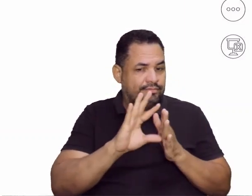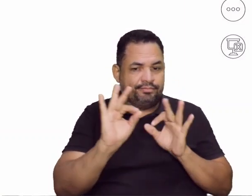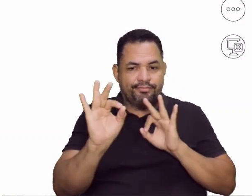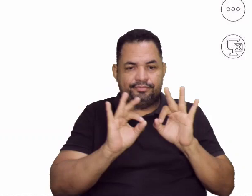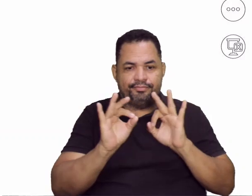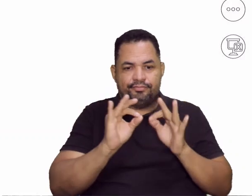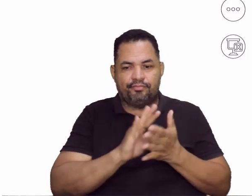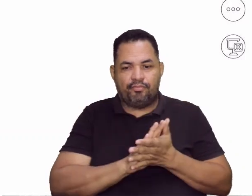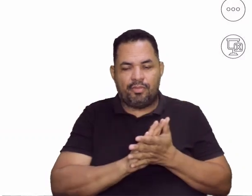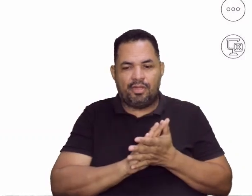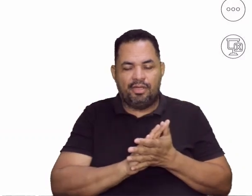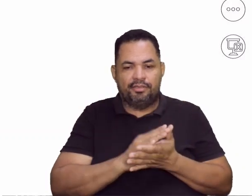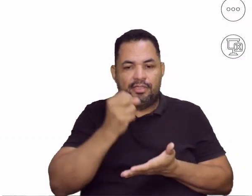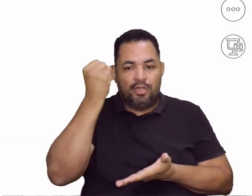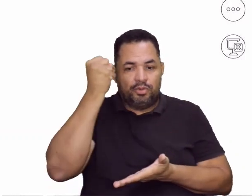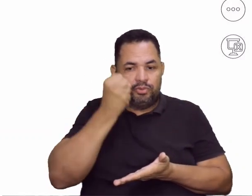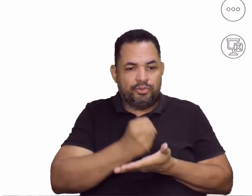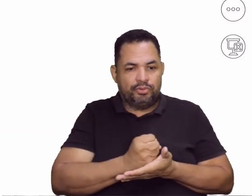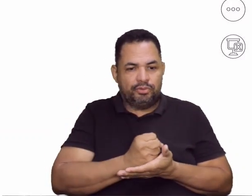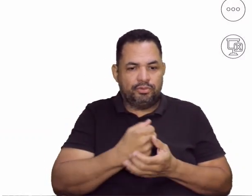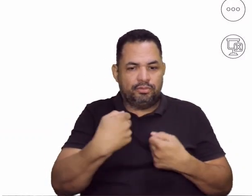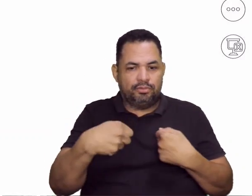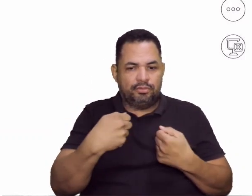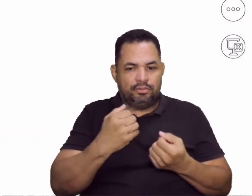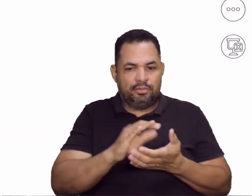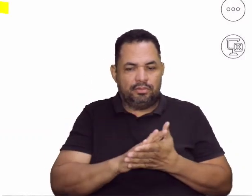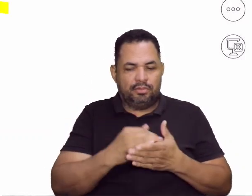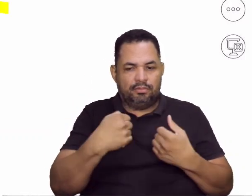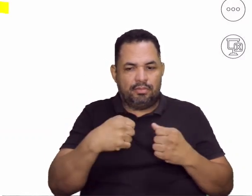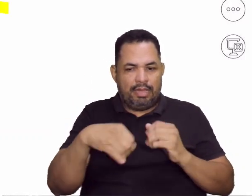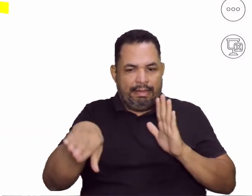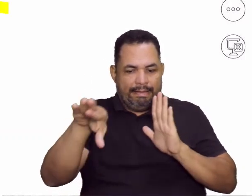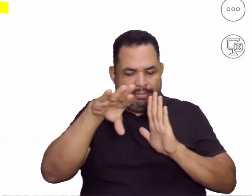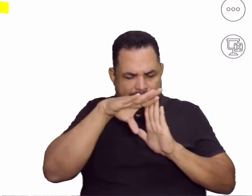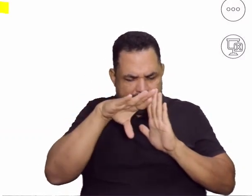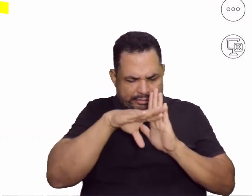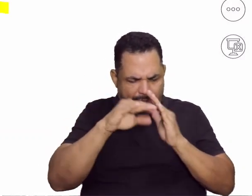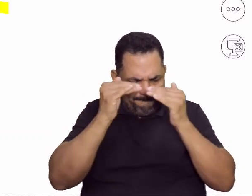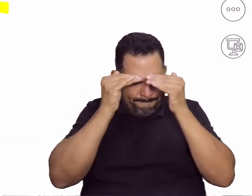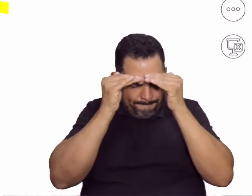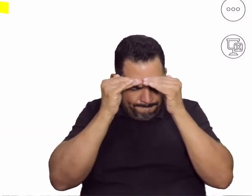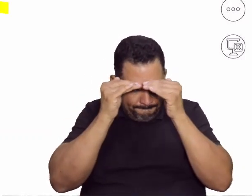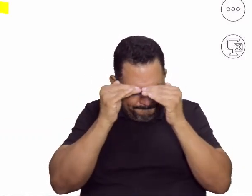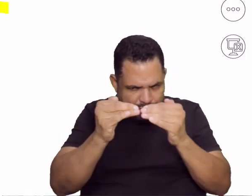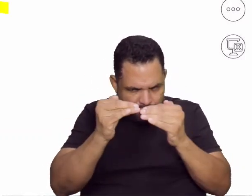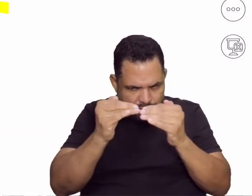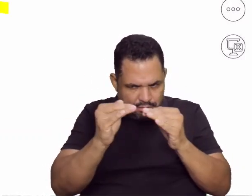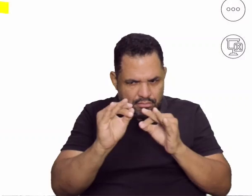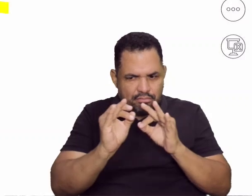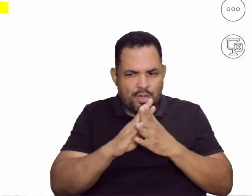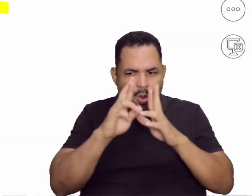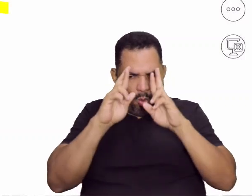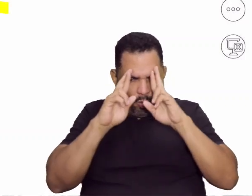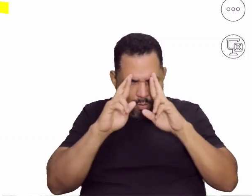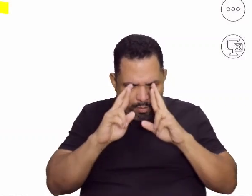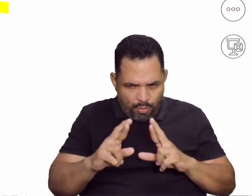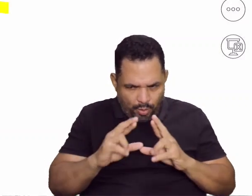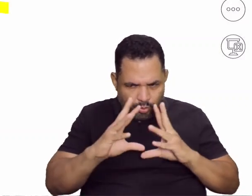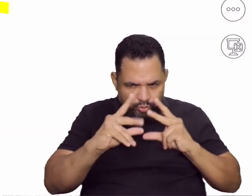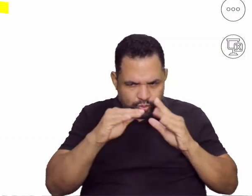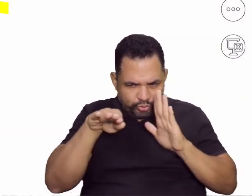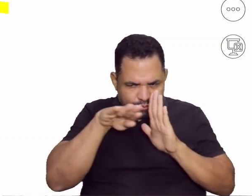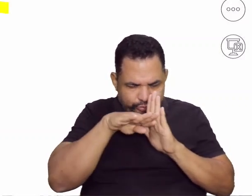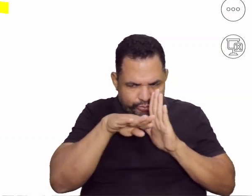caso em jogos oficiais deve-se seguir a risca, né? Tudo que está lá nas regras. Tudo bem?